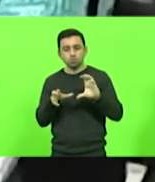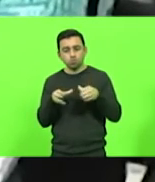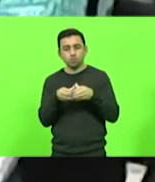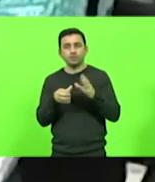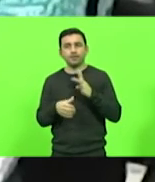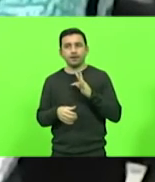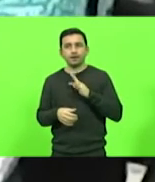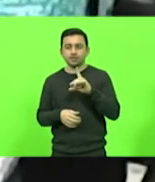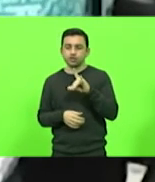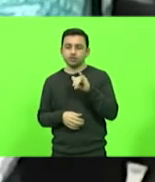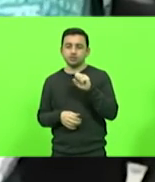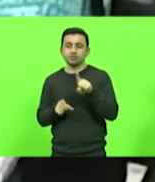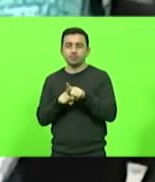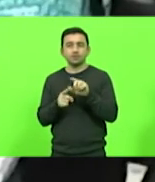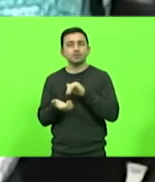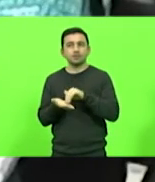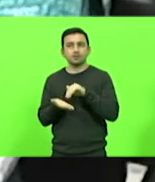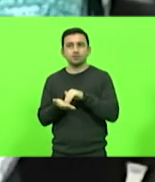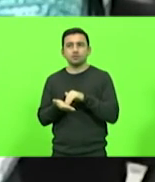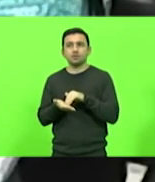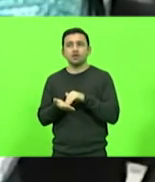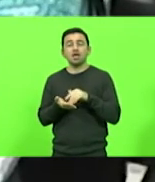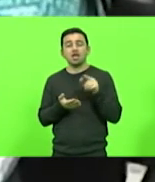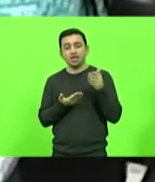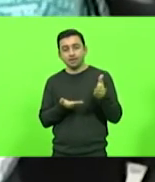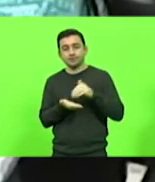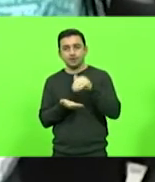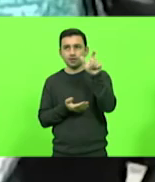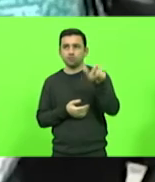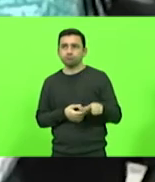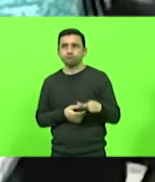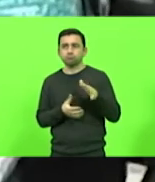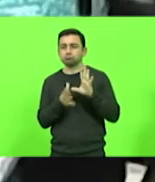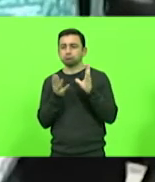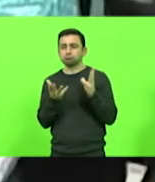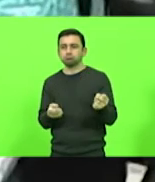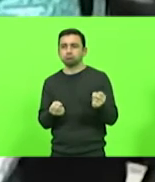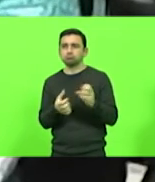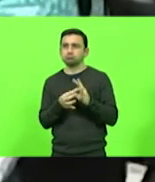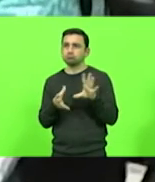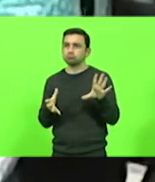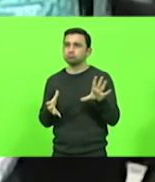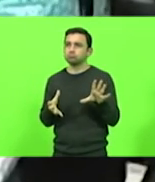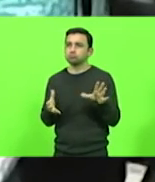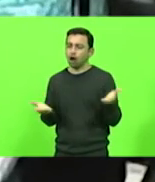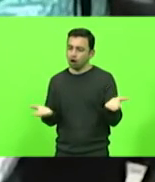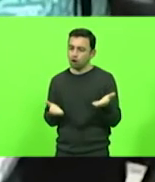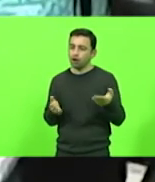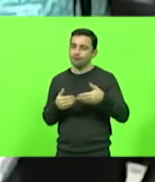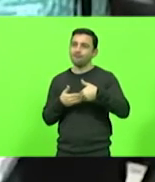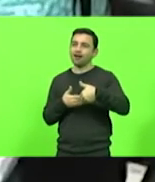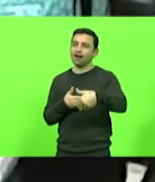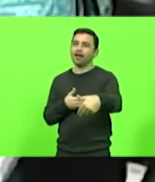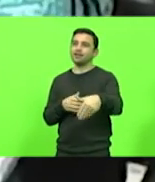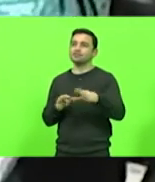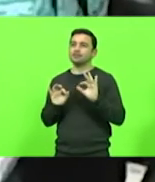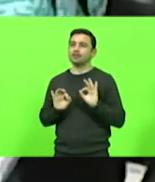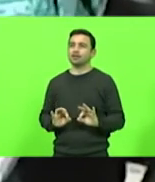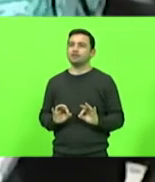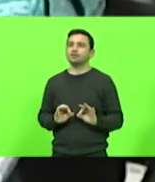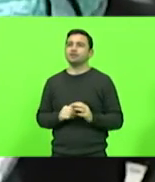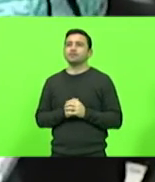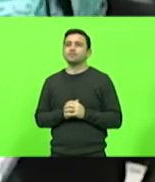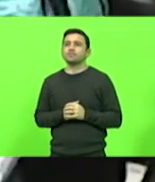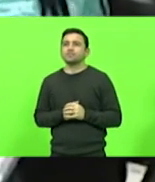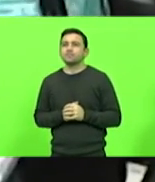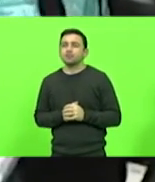Dias e de toda a secretaria. E o secretário autorizou, então, a realização desse processo seletivo. Obviamente, a gente vai ter que ver